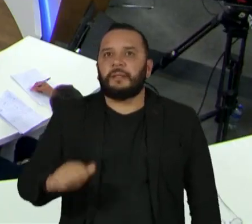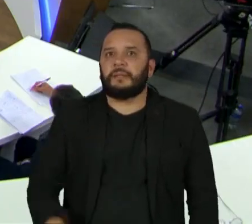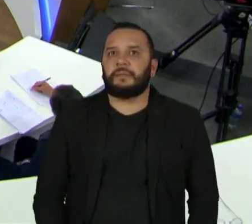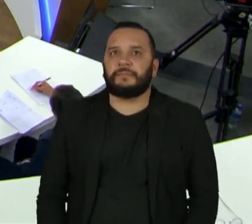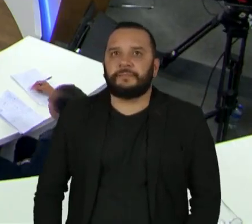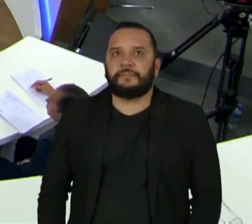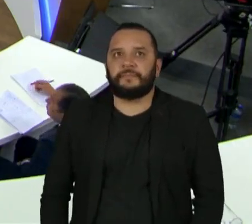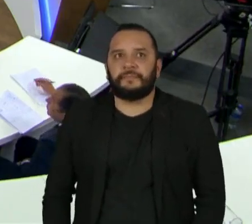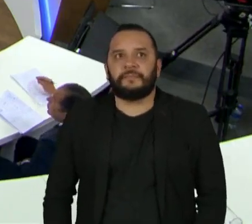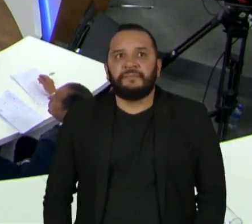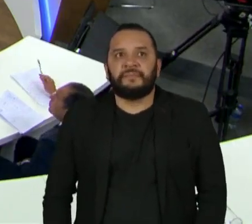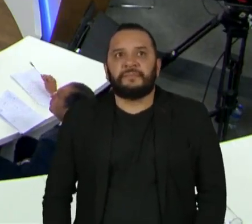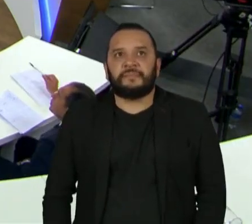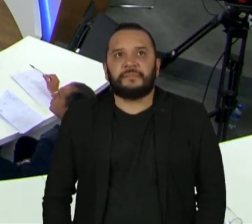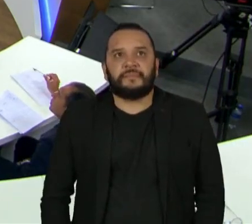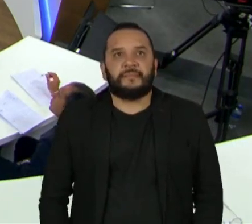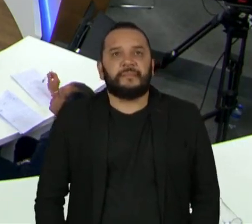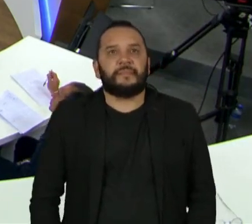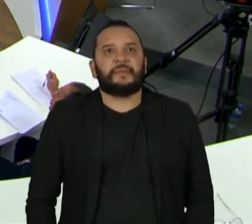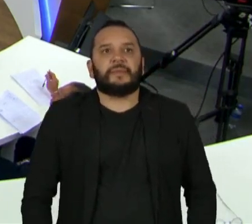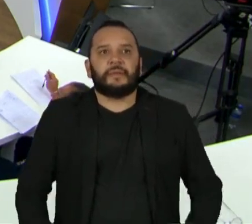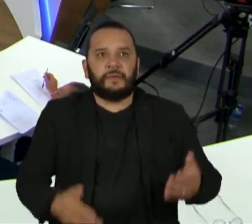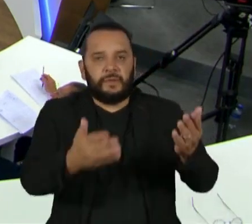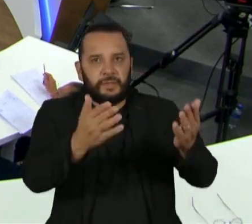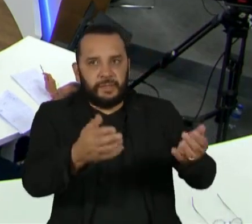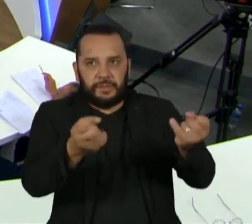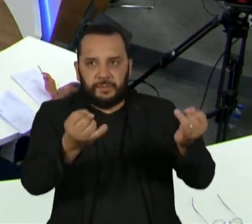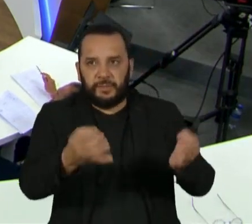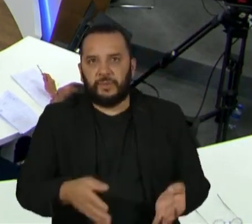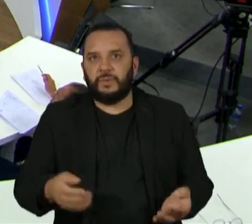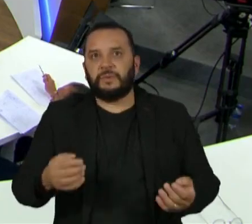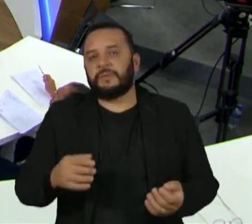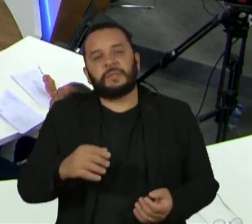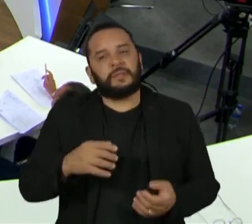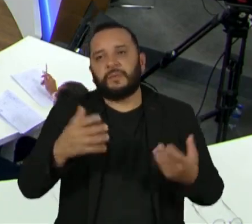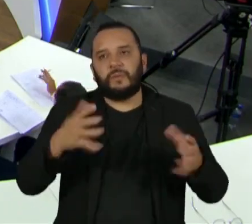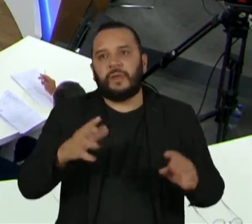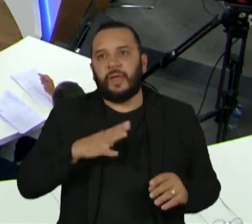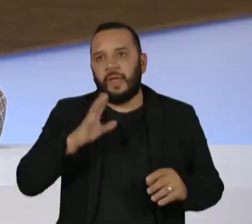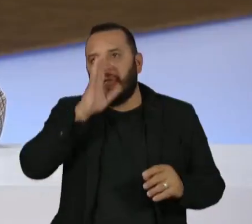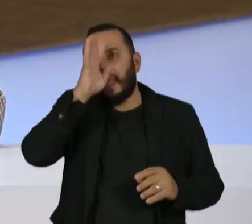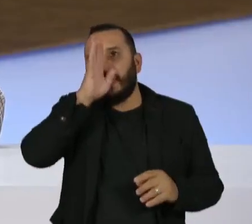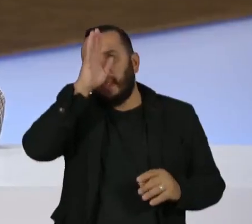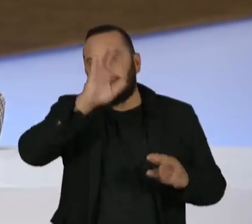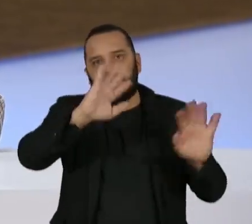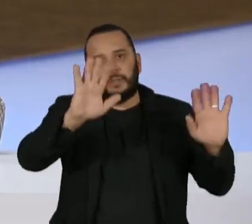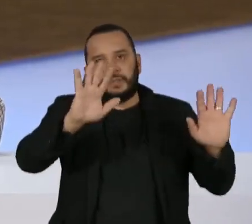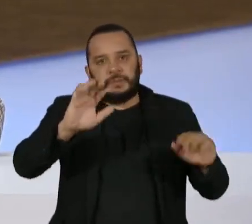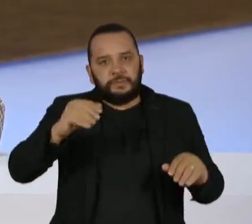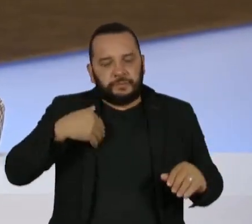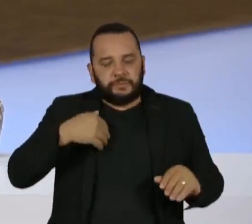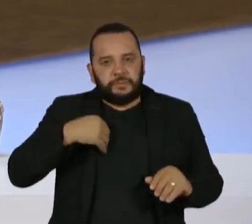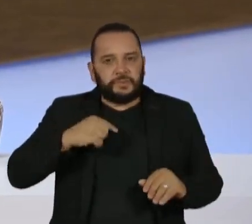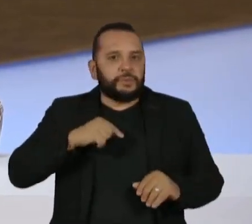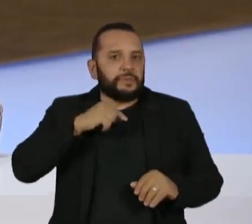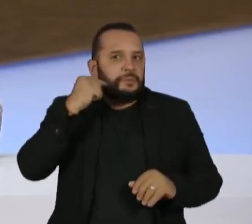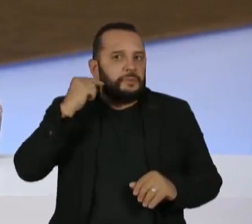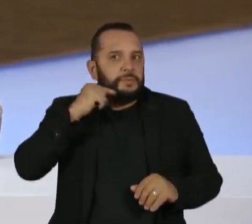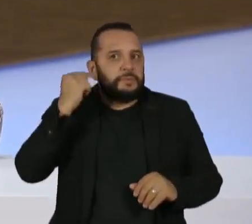Se eu puder, o senhor disse que não queria fulanizar, mas eu vou votar no Artulira, seu adversário político.